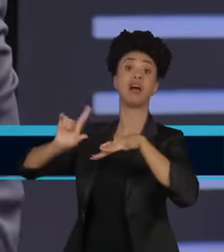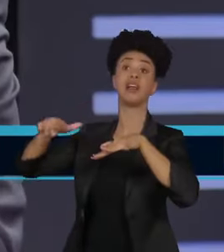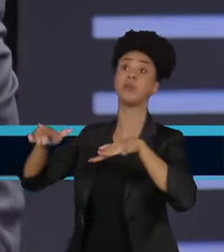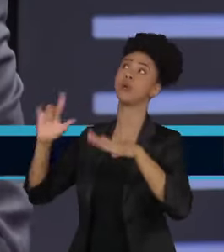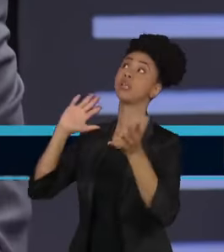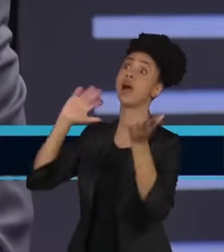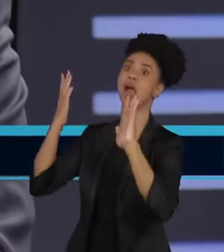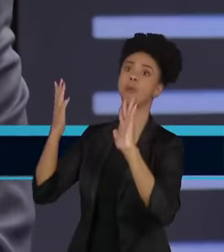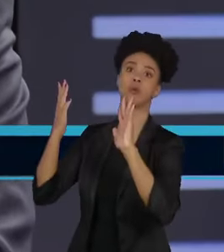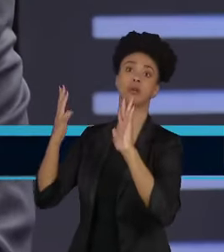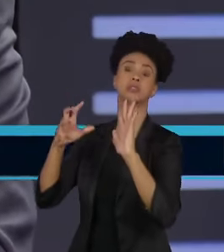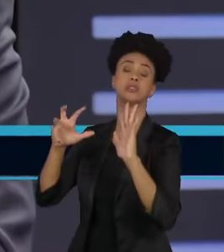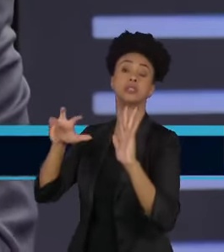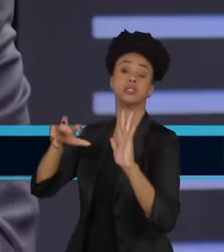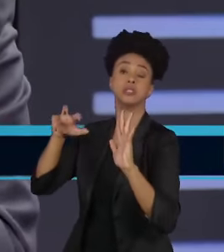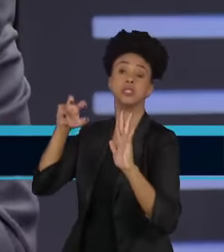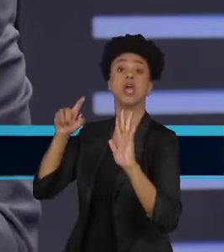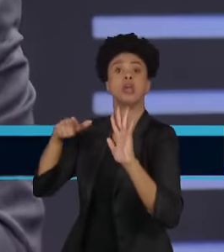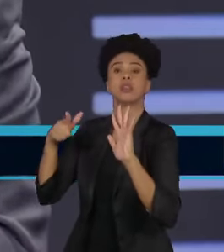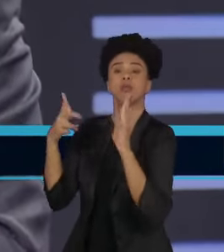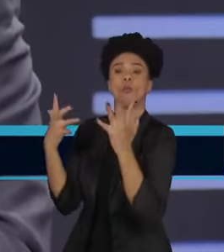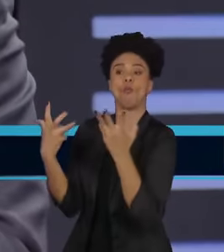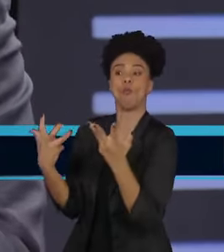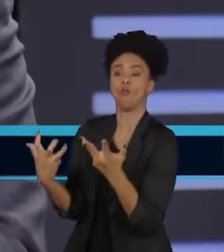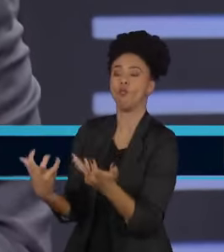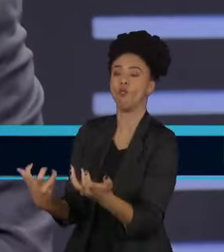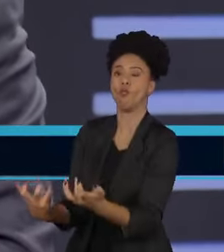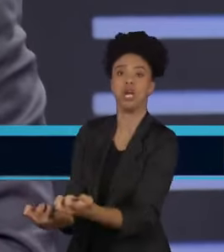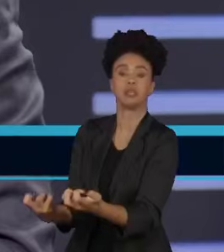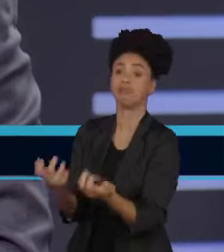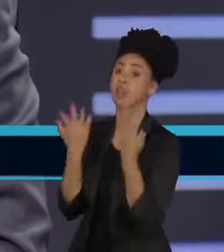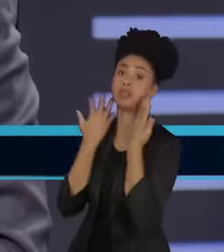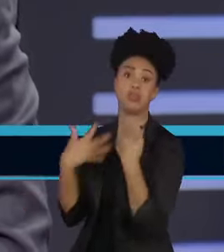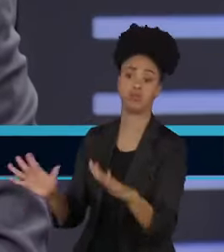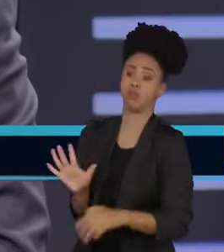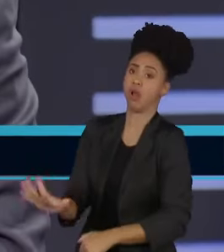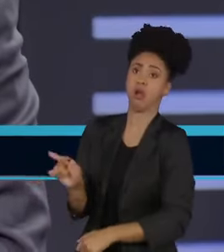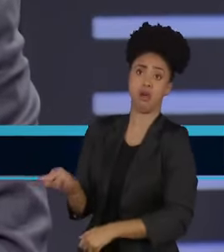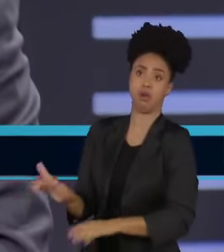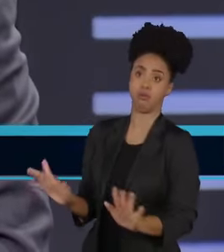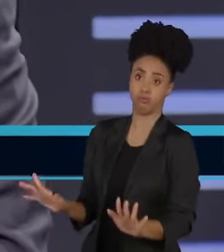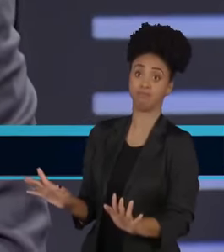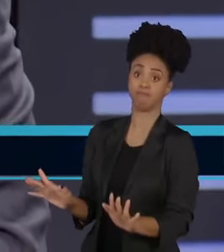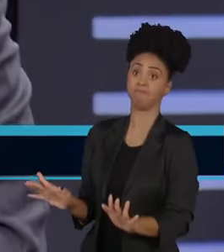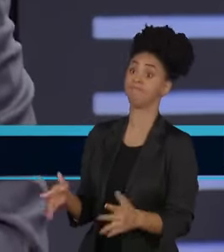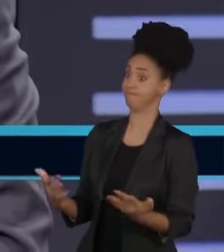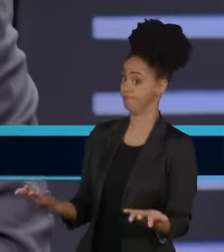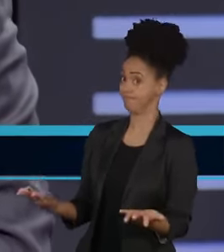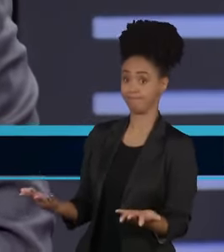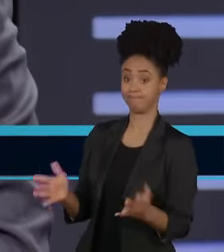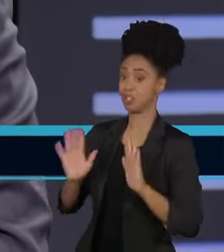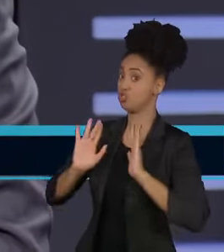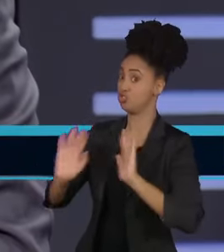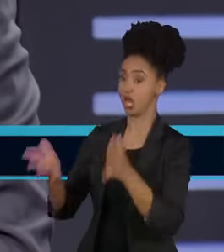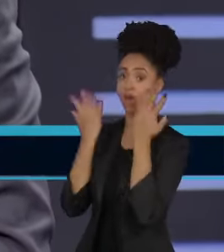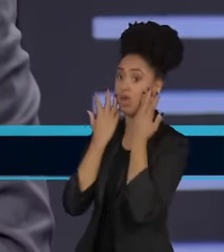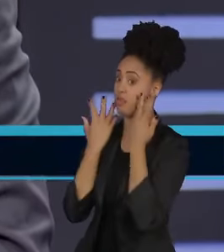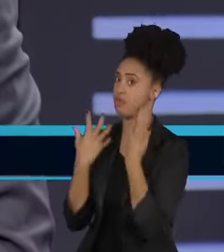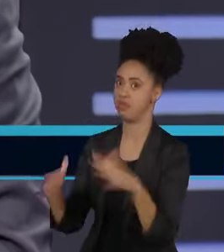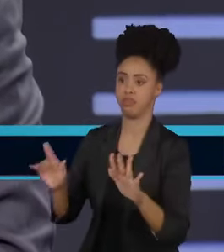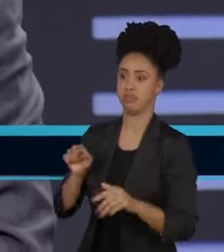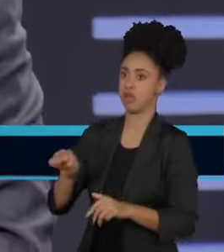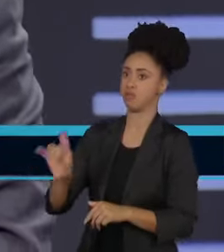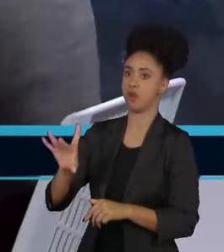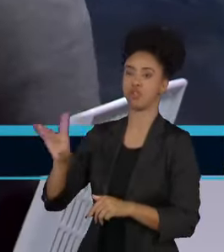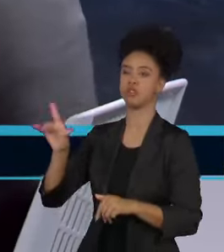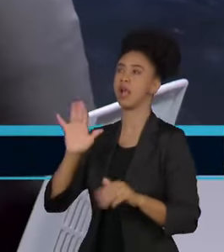ajuda, inclusive, a controlar o incêndio. O problema é que você está tendo, além da diminuição relativa de água nas cabeceiras do Pantanal, na região